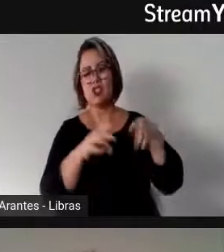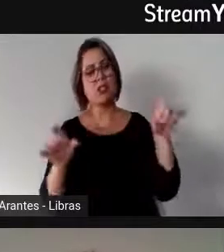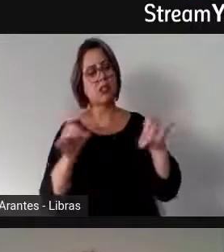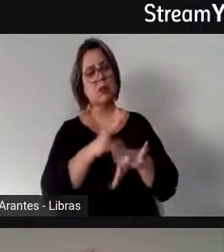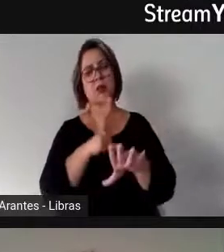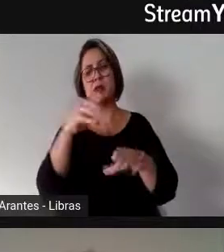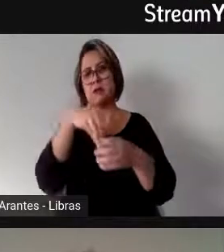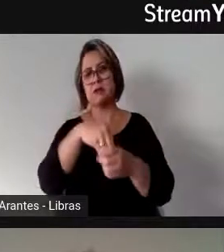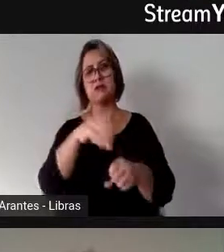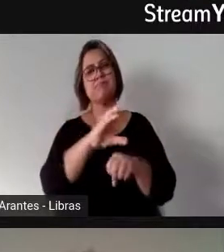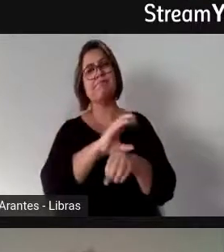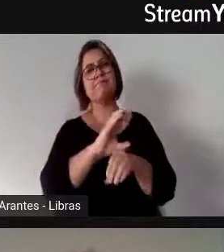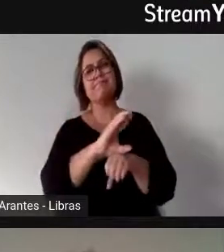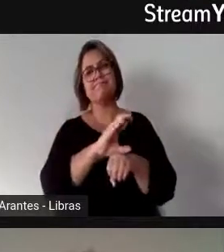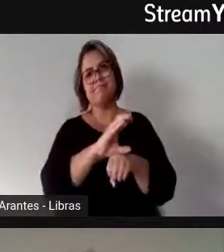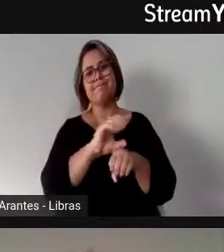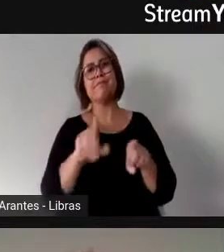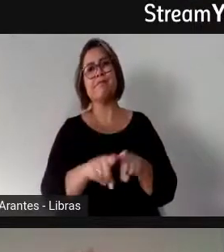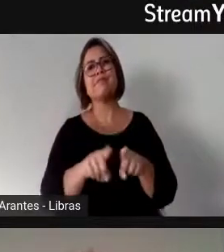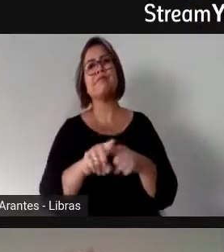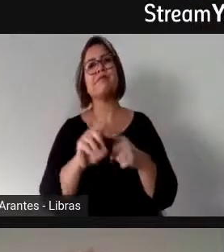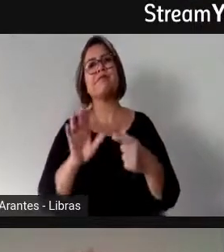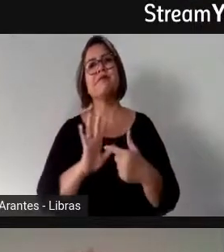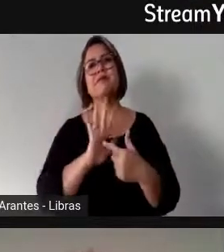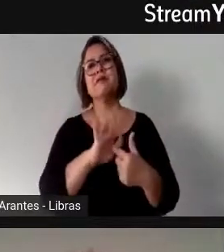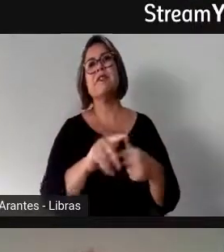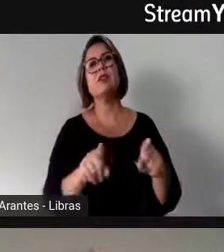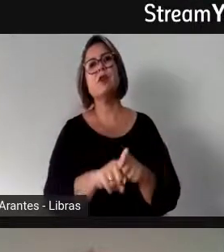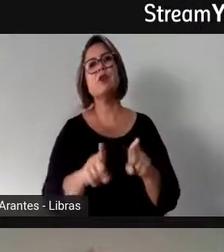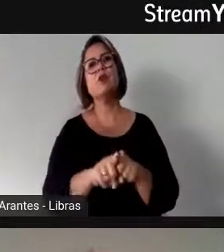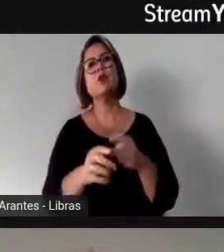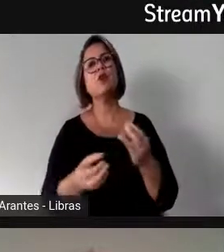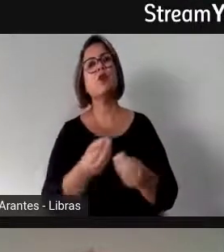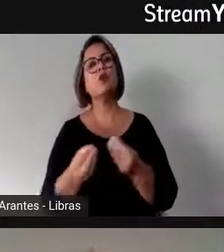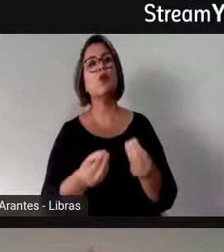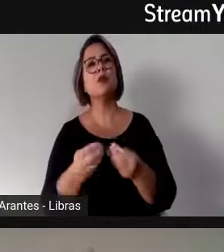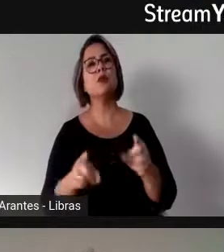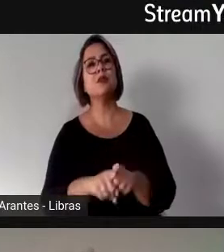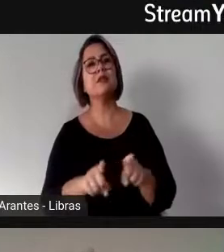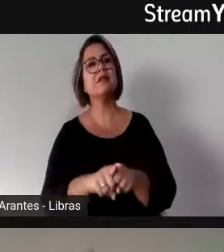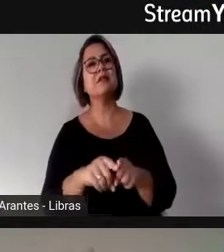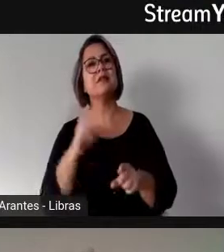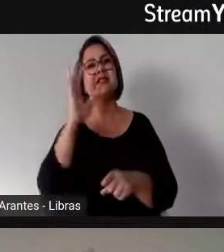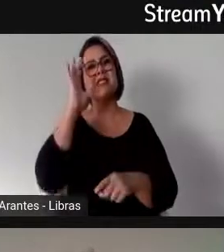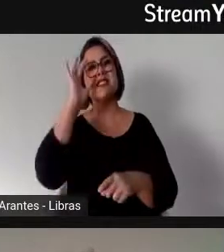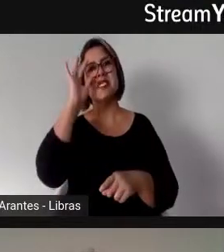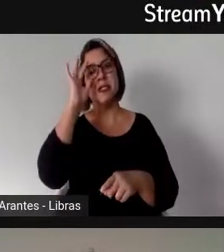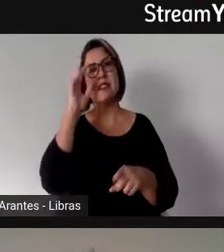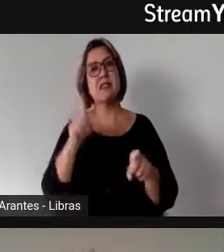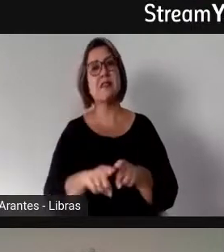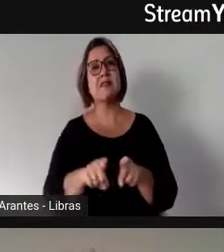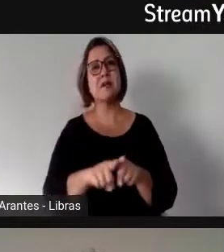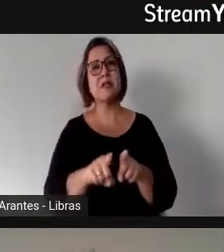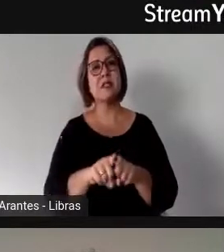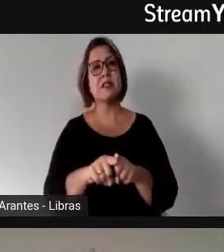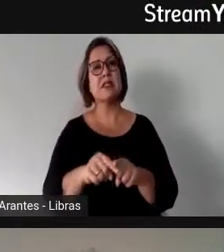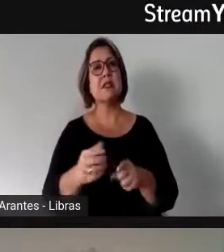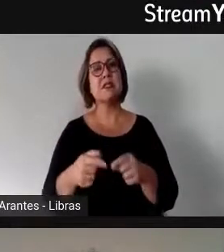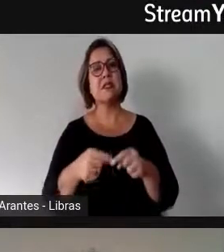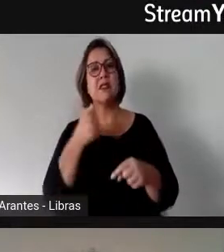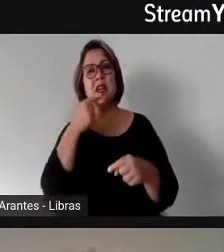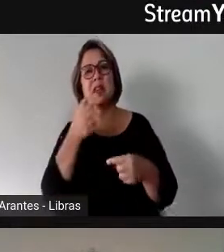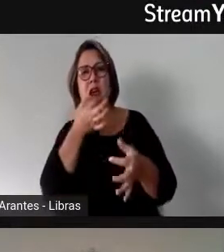esse caminho tem sido construído no mundo inteiro, né, desde que há 30 anos se discute a questão das cotas, né,